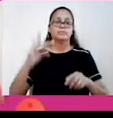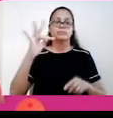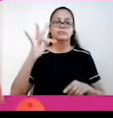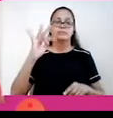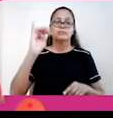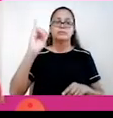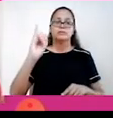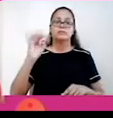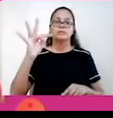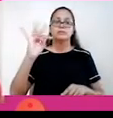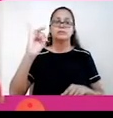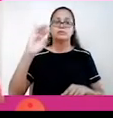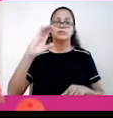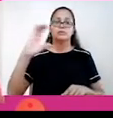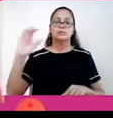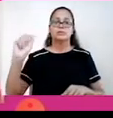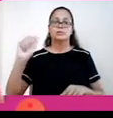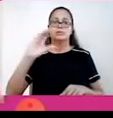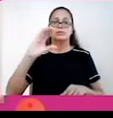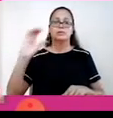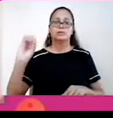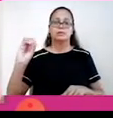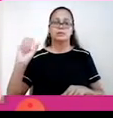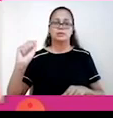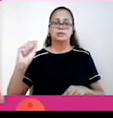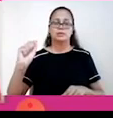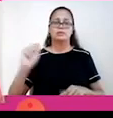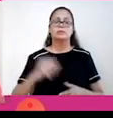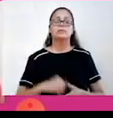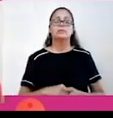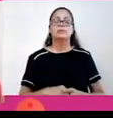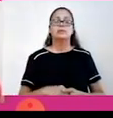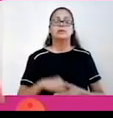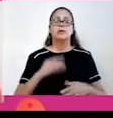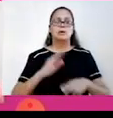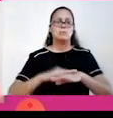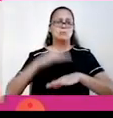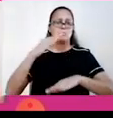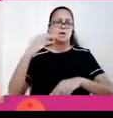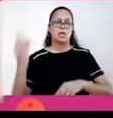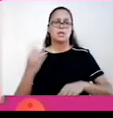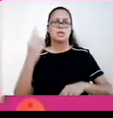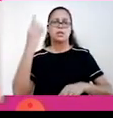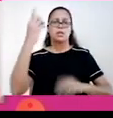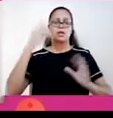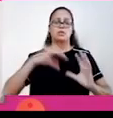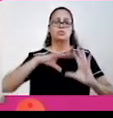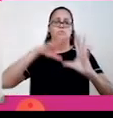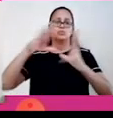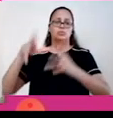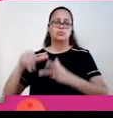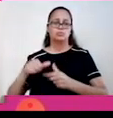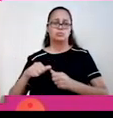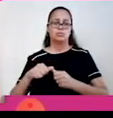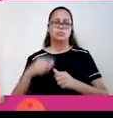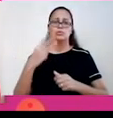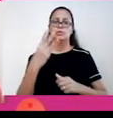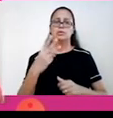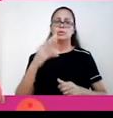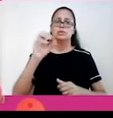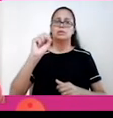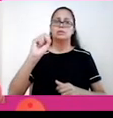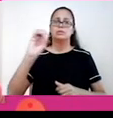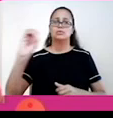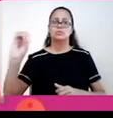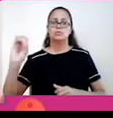de Titicaca, que fica aí na região entre Peru e Bolívia, é um dos mais altos do mundo, situado a cerca de 3.800 metros